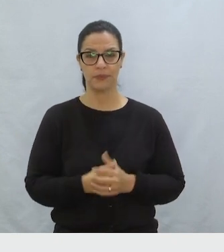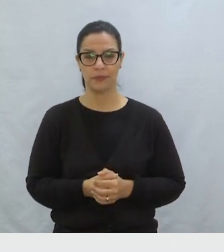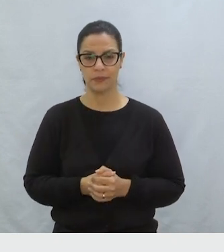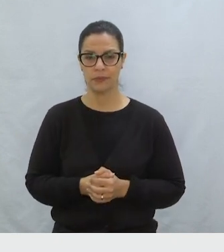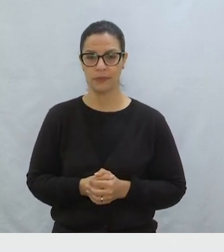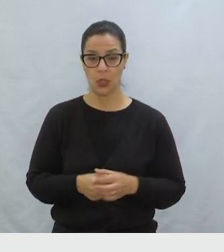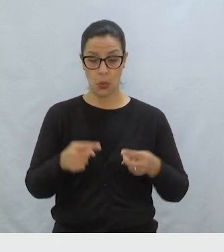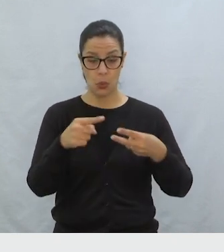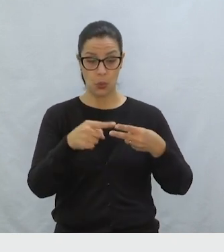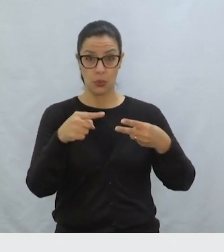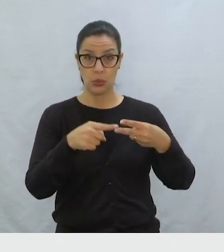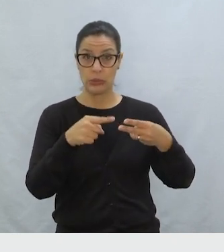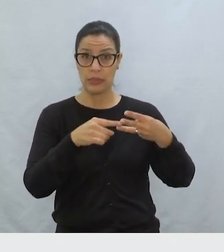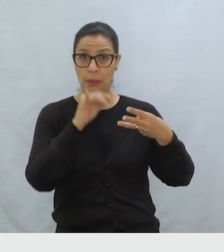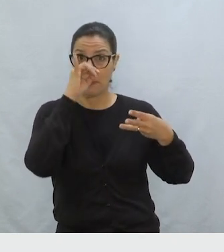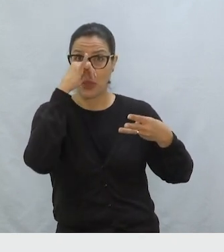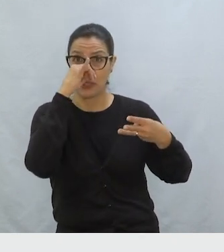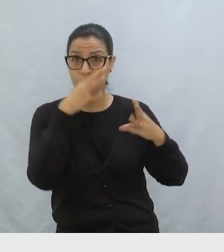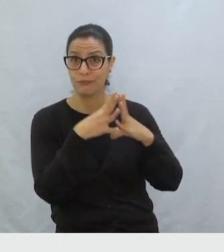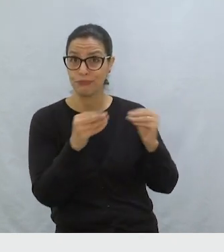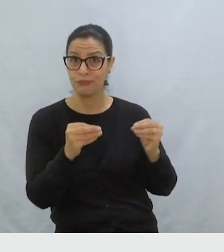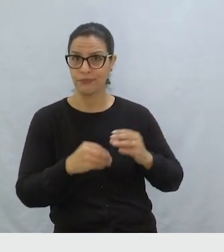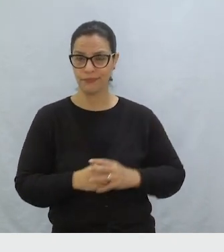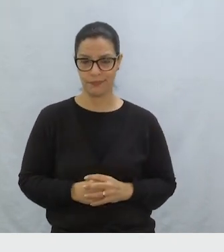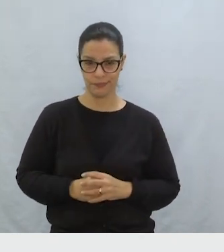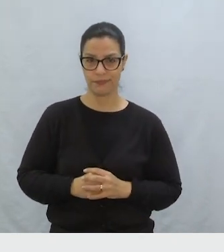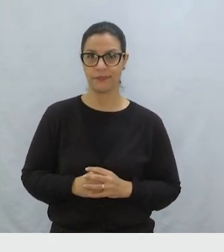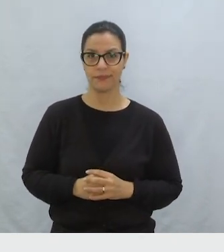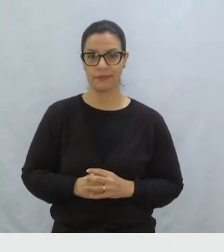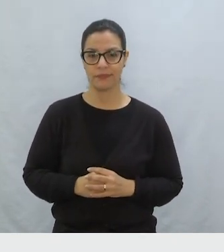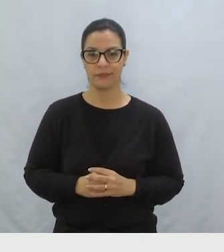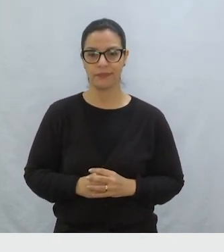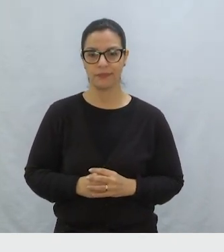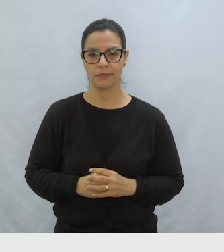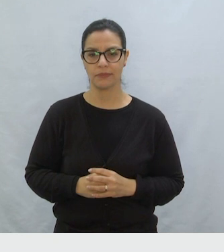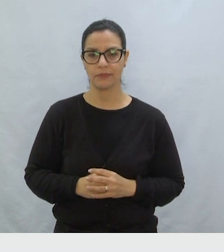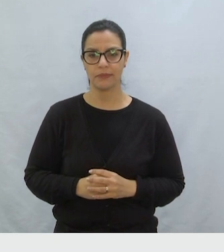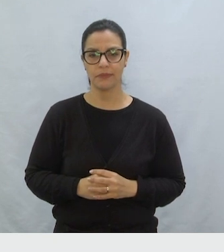Este é o lobo Os três porquinhos não estão mais aqui